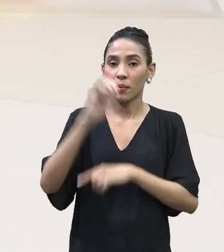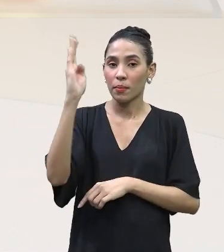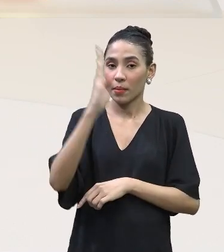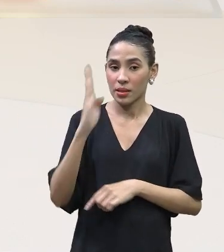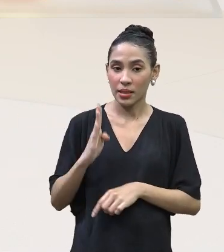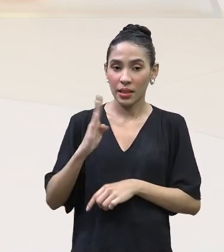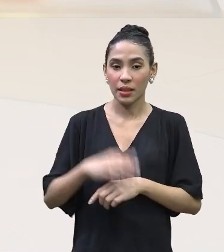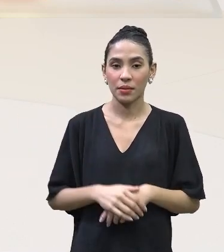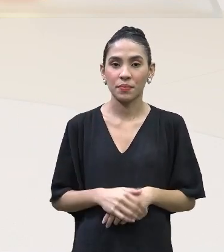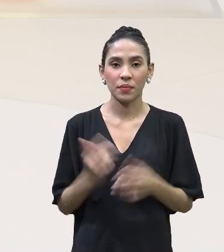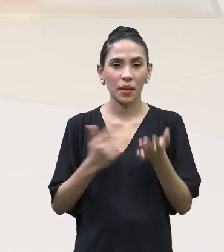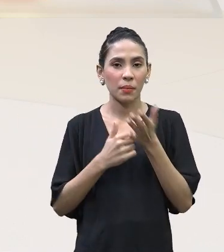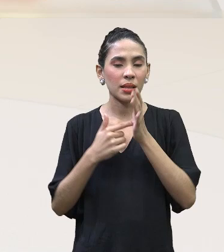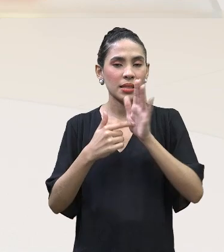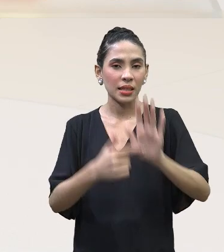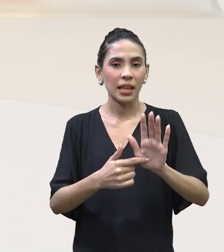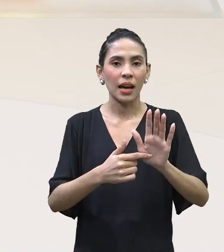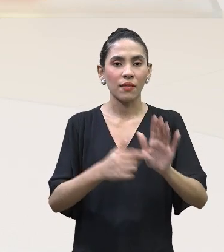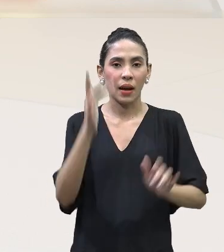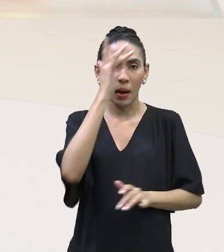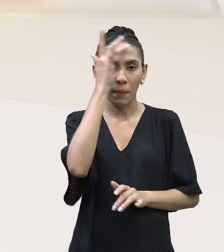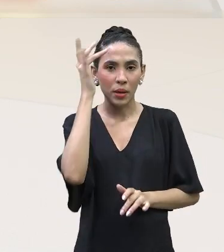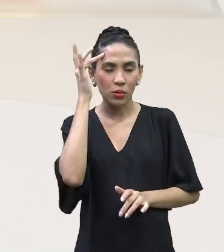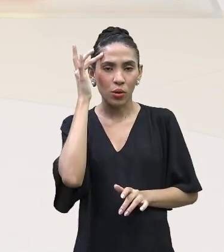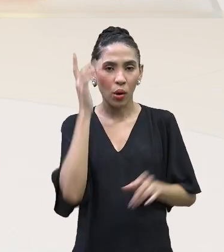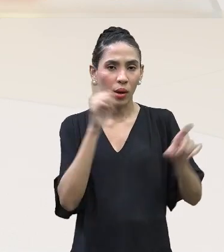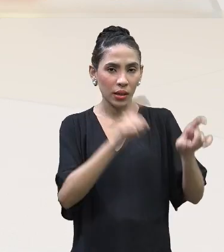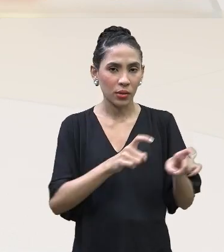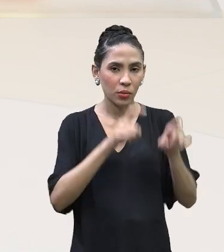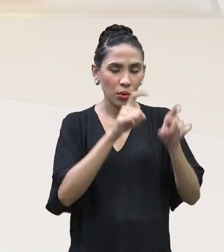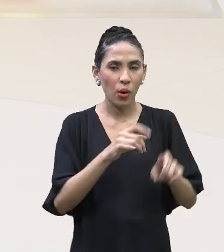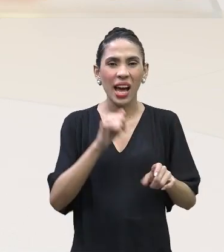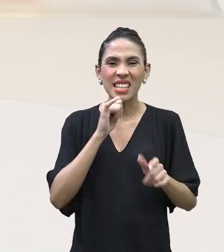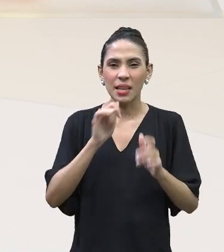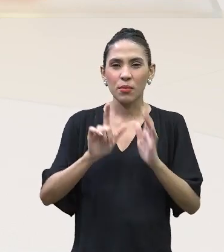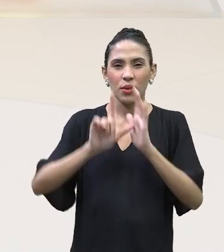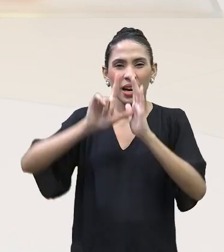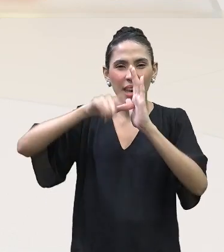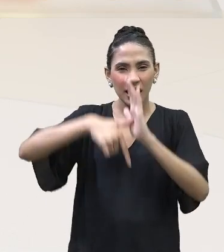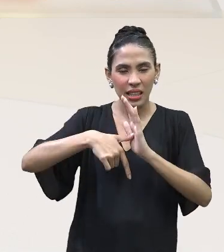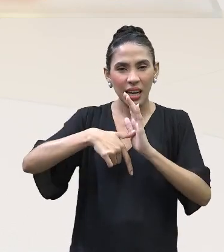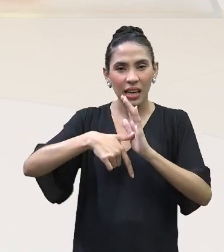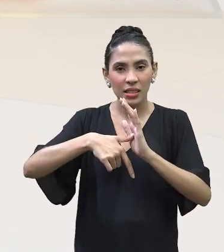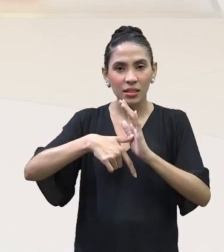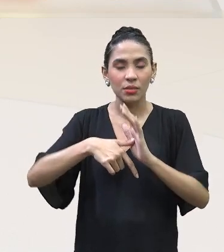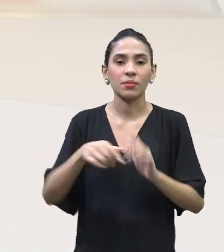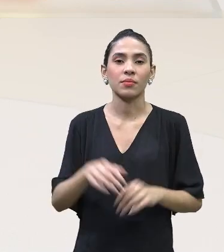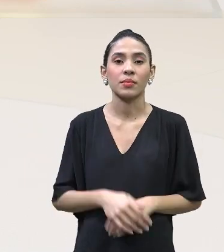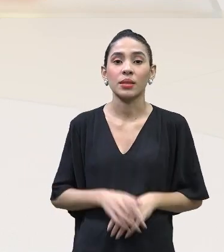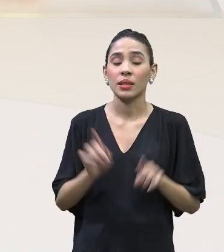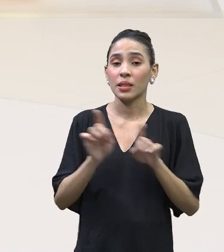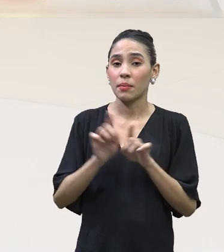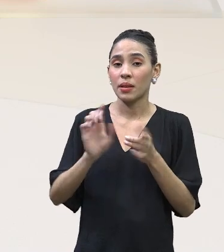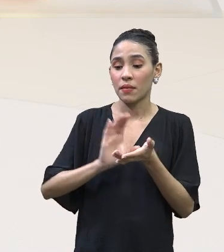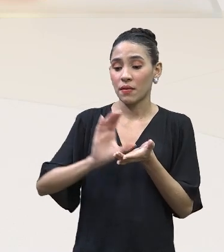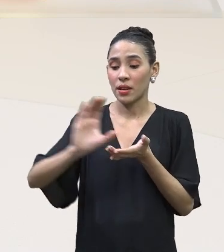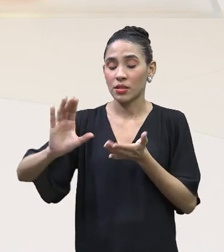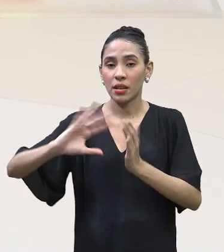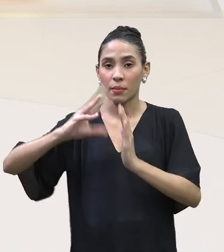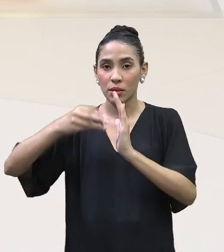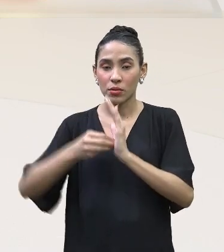colocava esse pequeno agricultor como sinônimo de atraso e ele patrocinava, investia na Amazônia para que